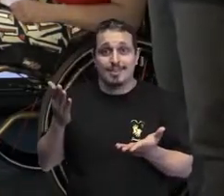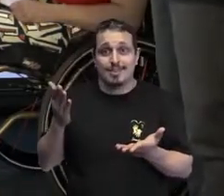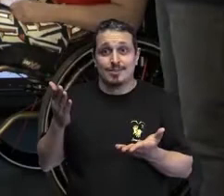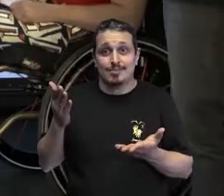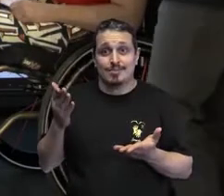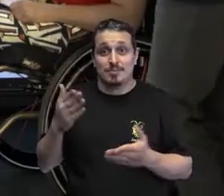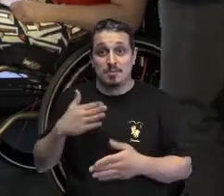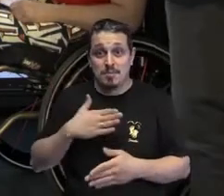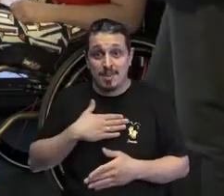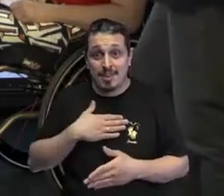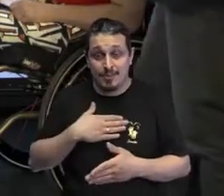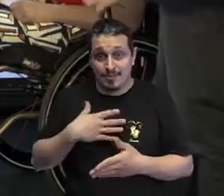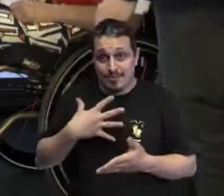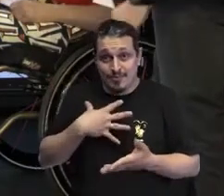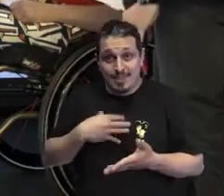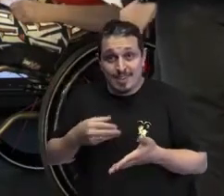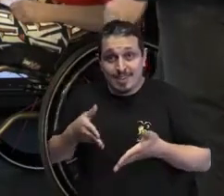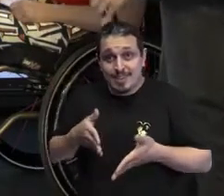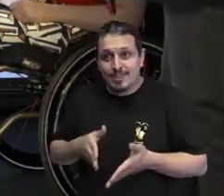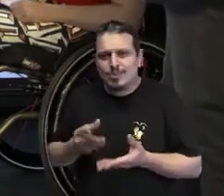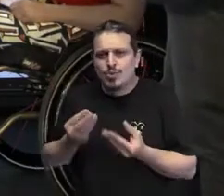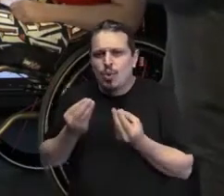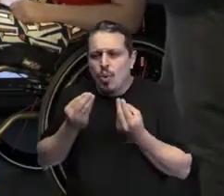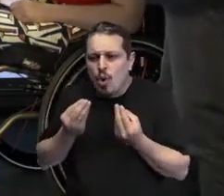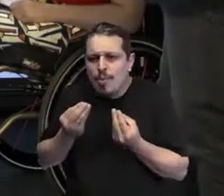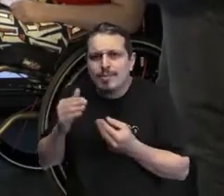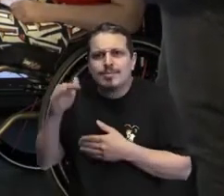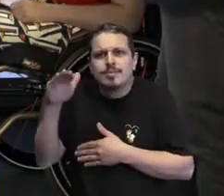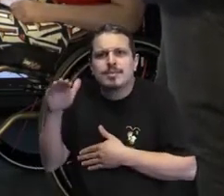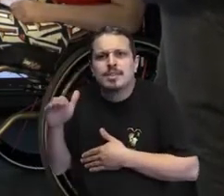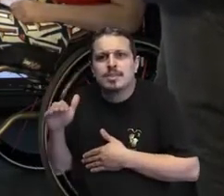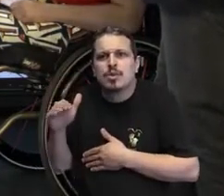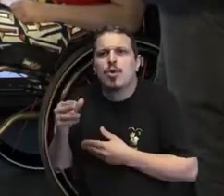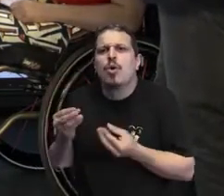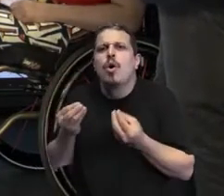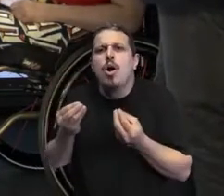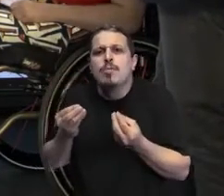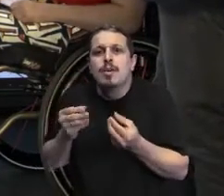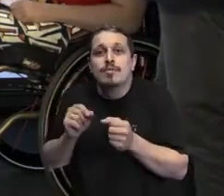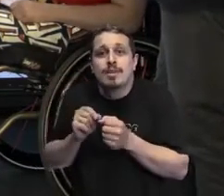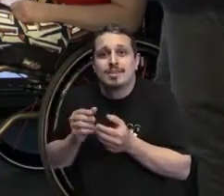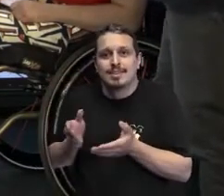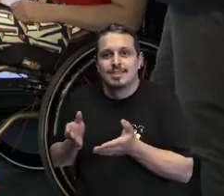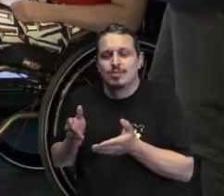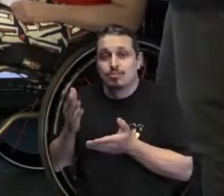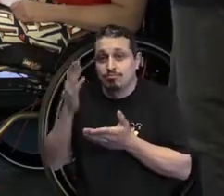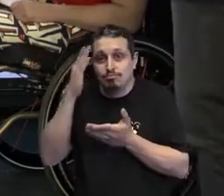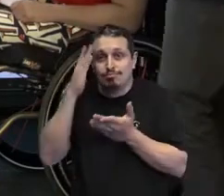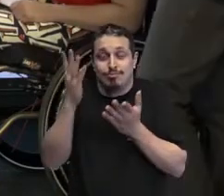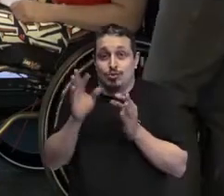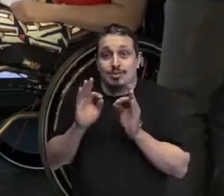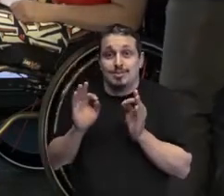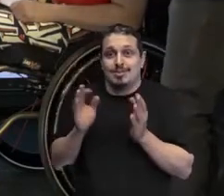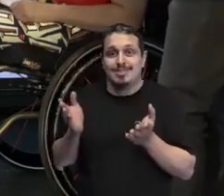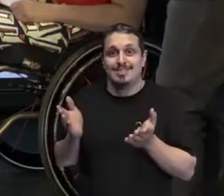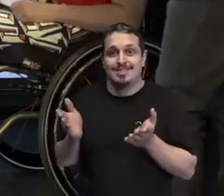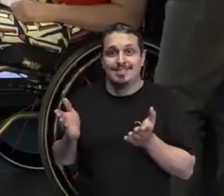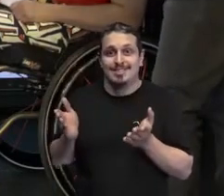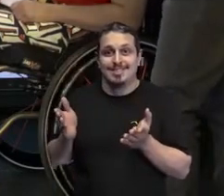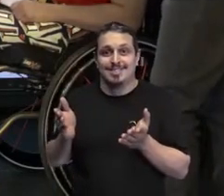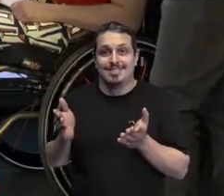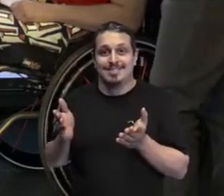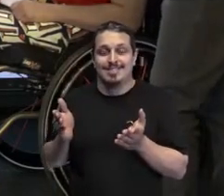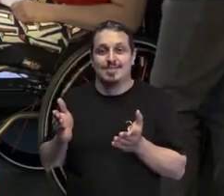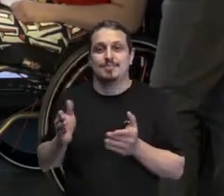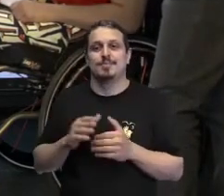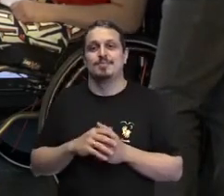com nanismo. E aí, como eu fui diagnosticada só com três anos e lá, eu não andava e não engateava, como o diagnóstico que foi de Ribeirão